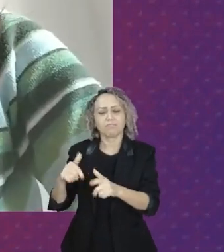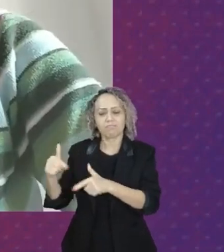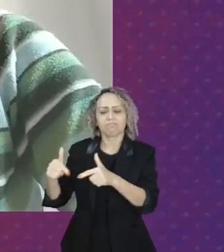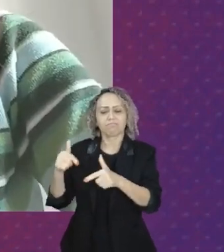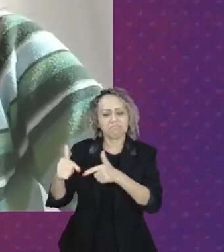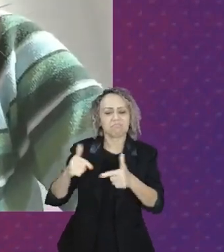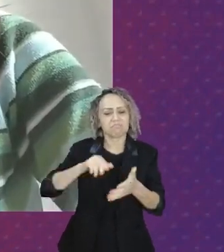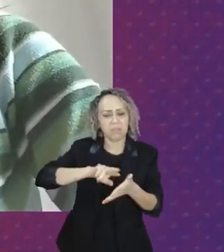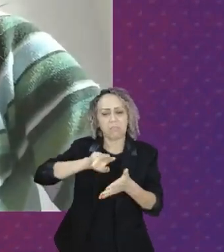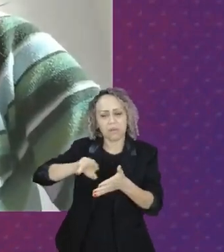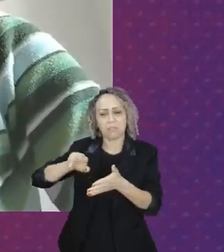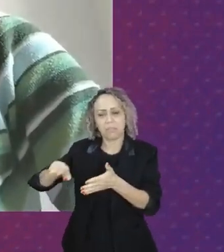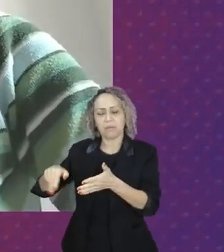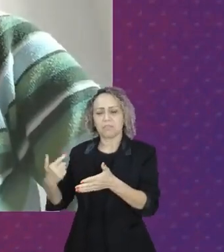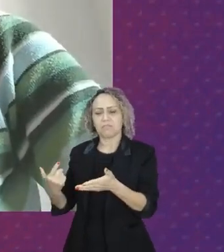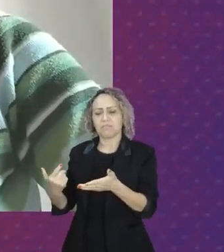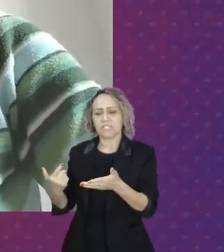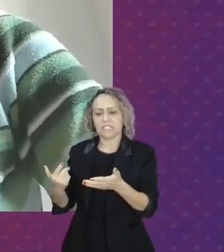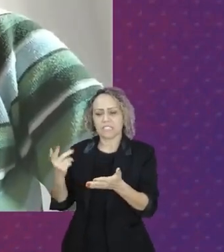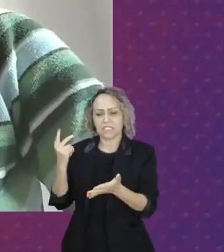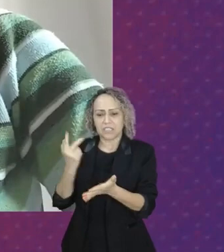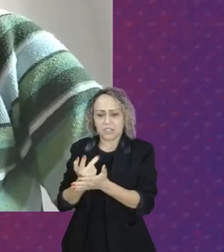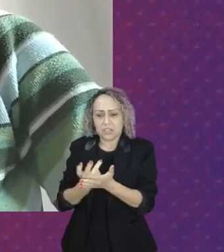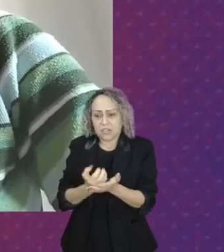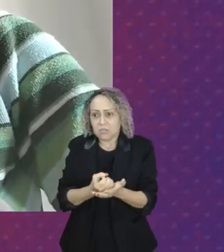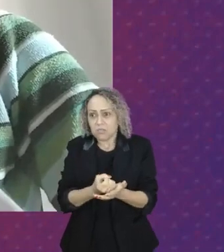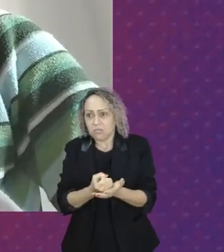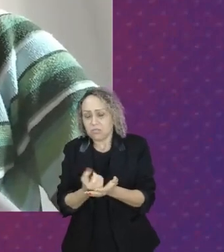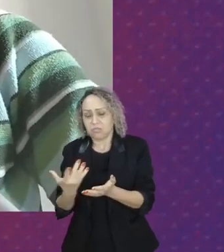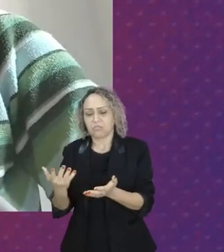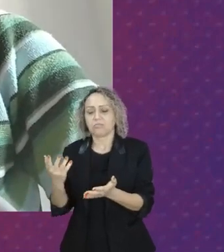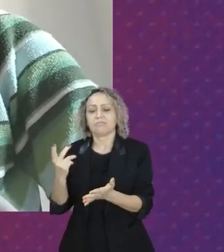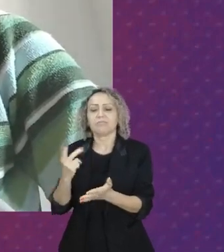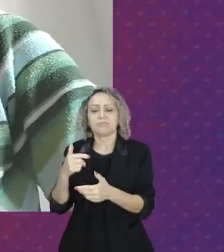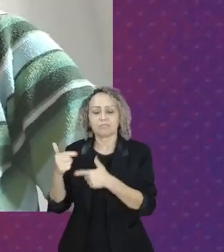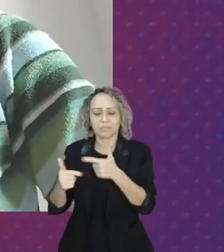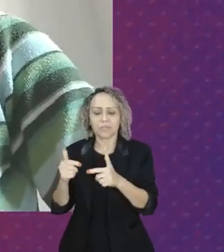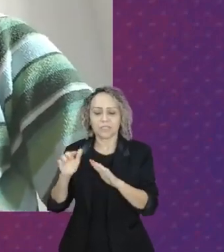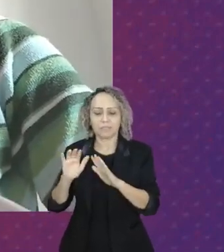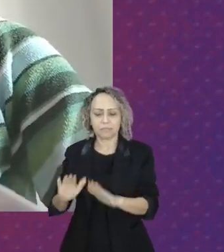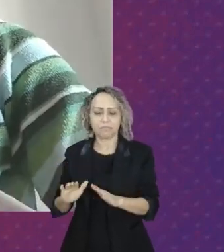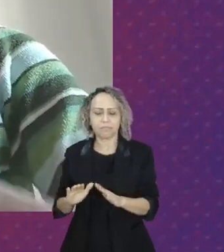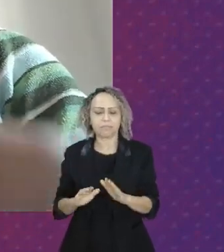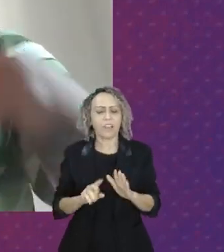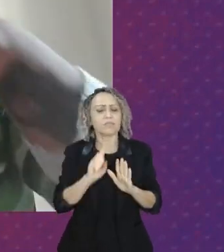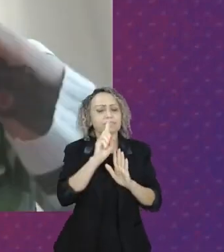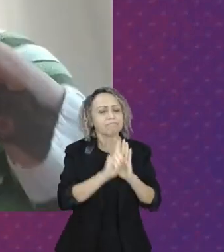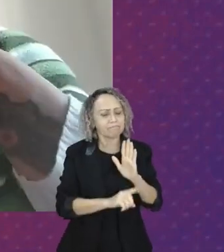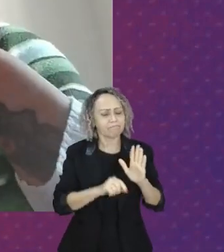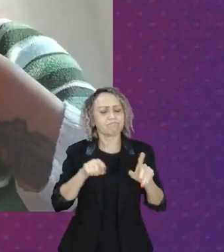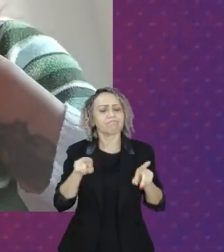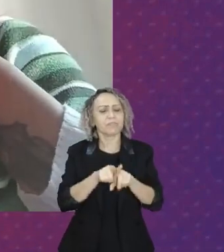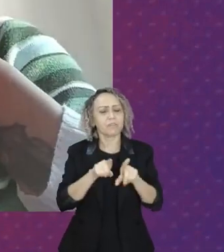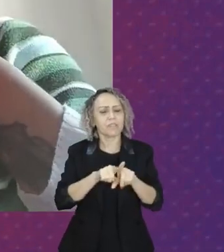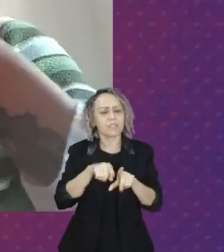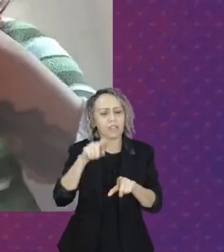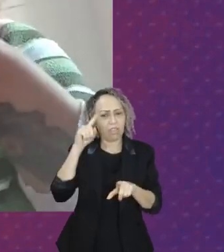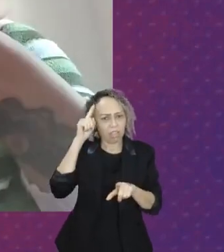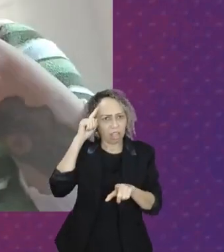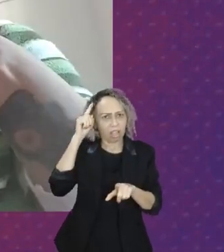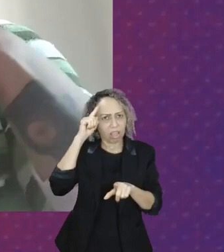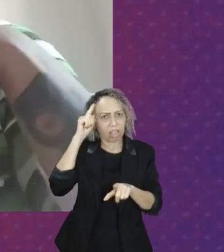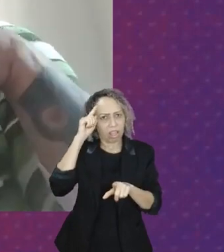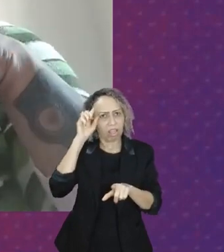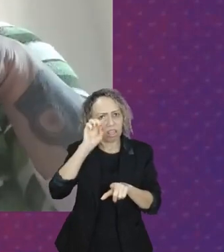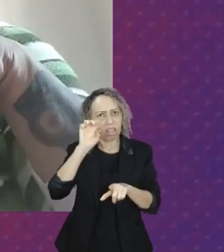fazemos muitas ao mesmo tempo. E para além desses básicos direitos, cotidianamente as mulheres enfrentam